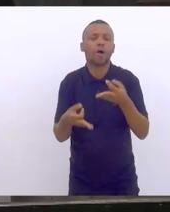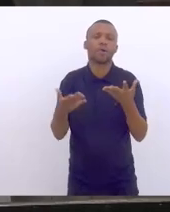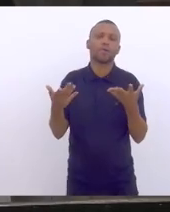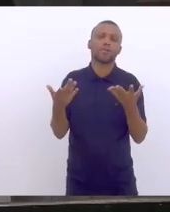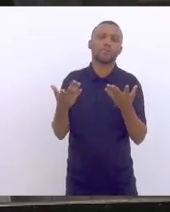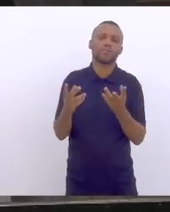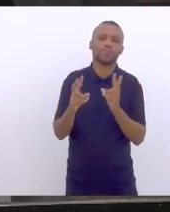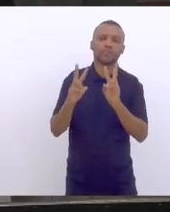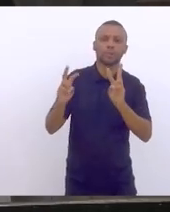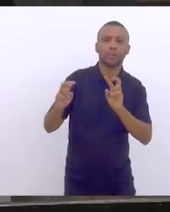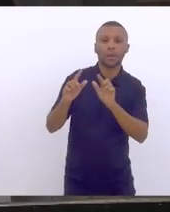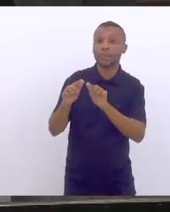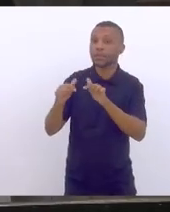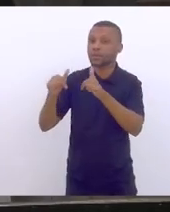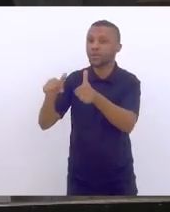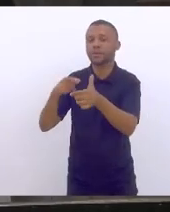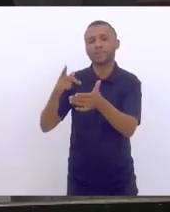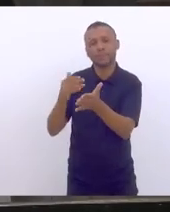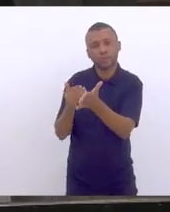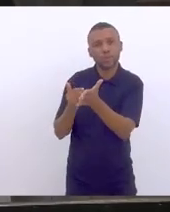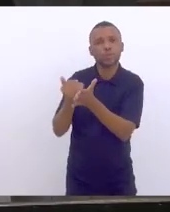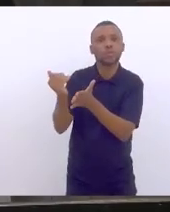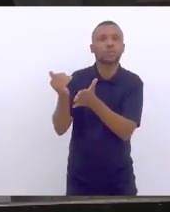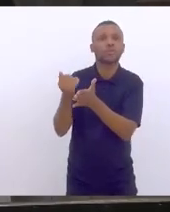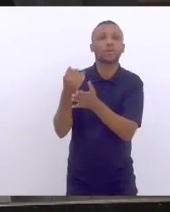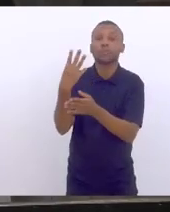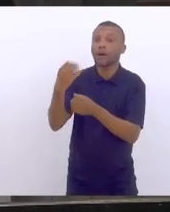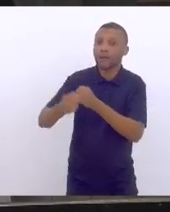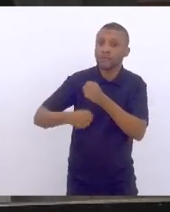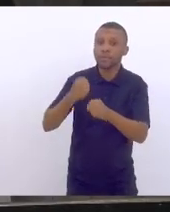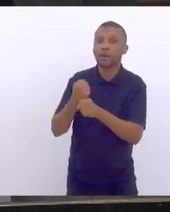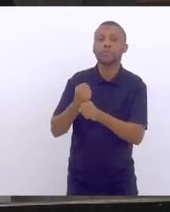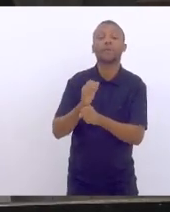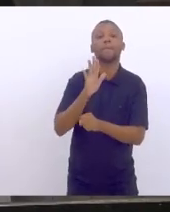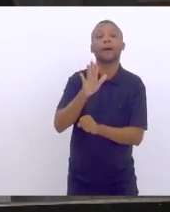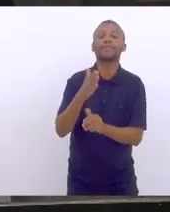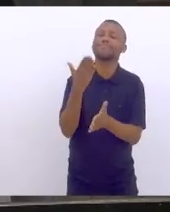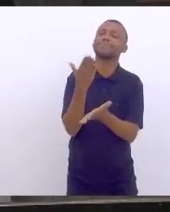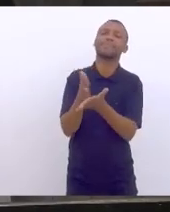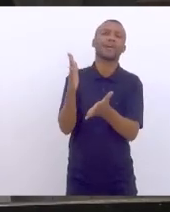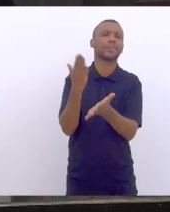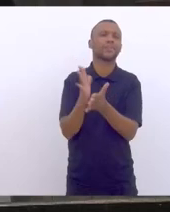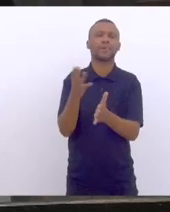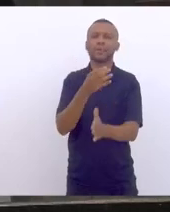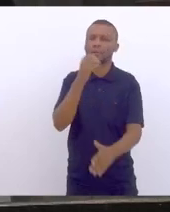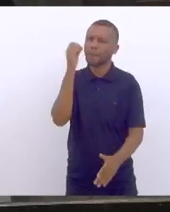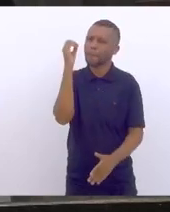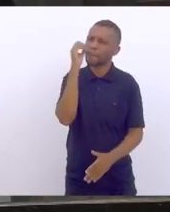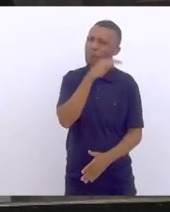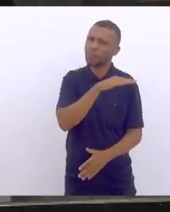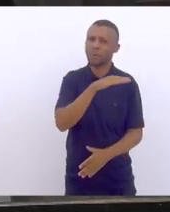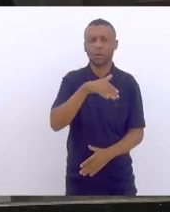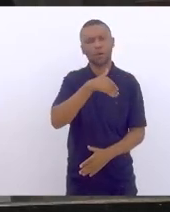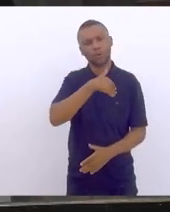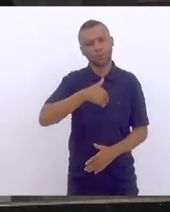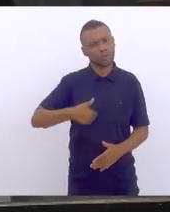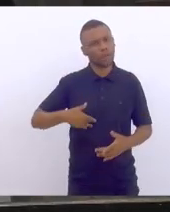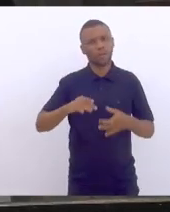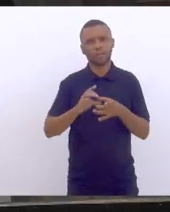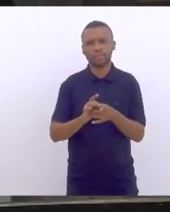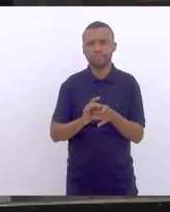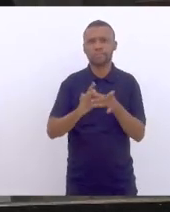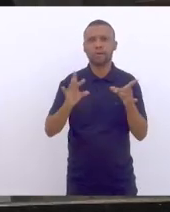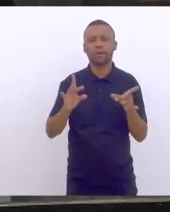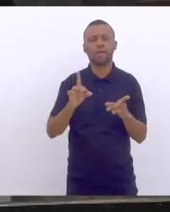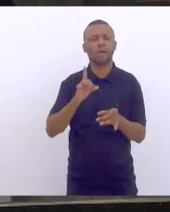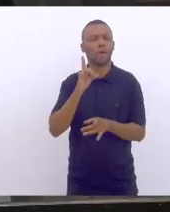a medidas que ela vinha tomando no início daquele quadriênio. Mas isso não tem nada a ver em desrespeitar o Estado Democrático de Direito e